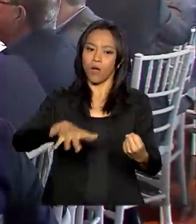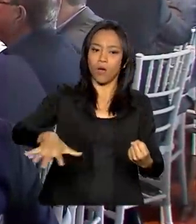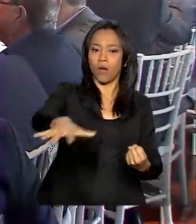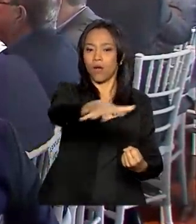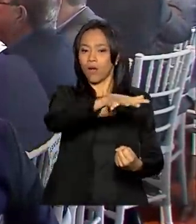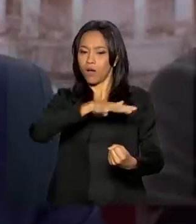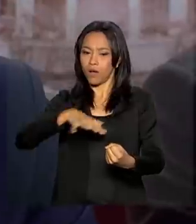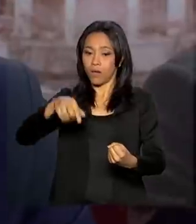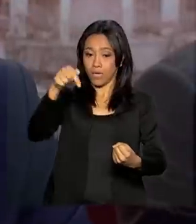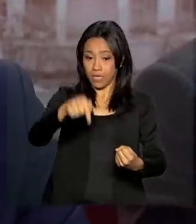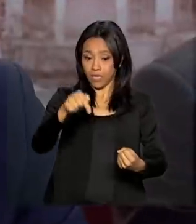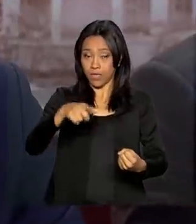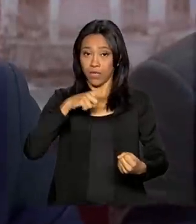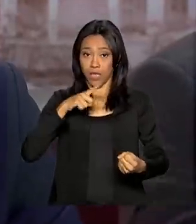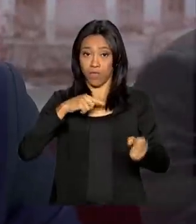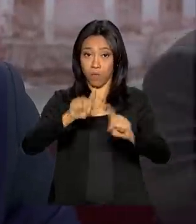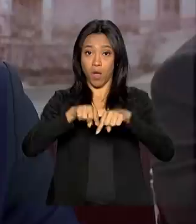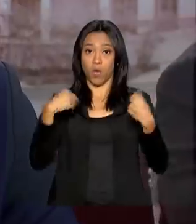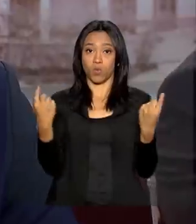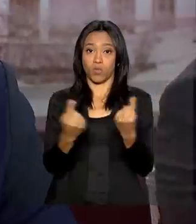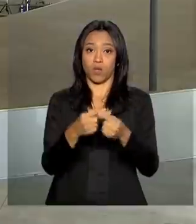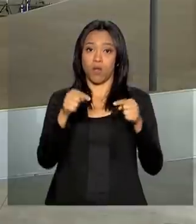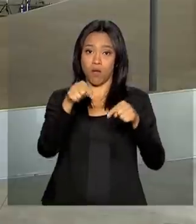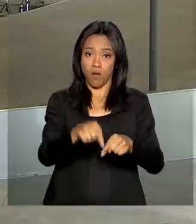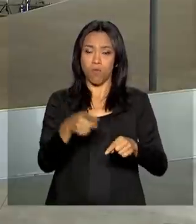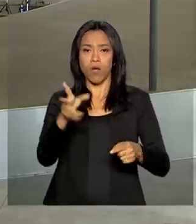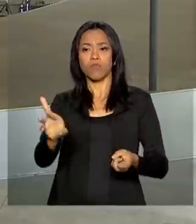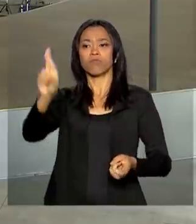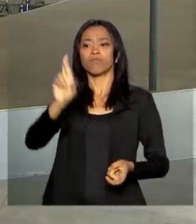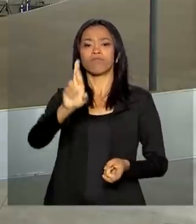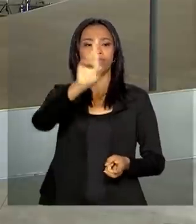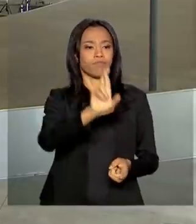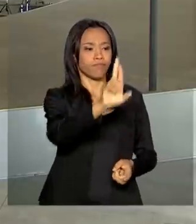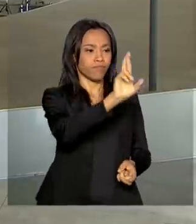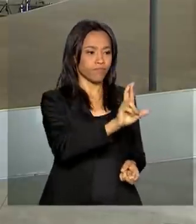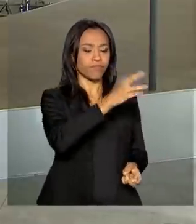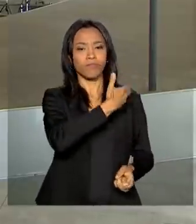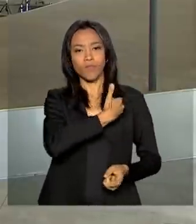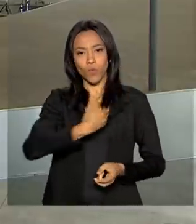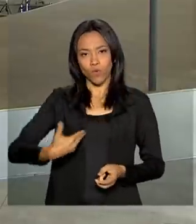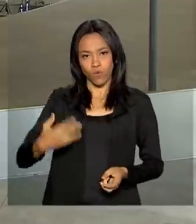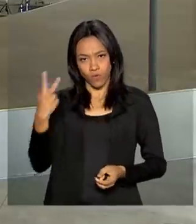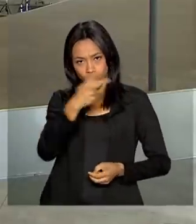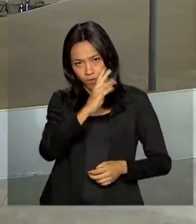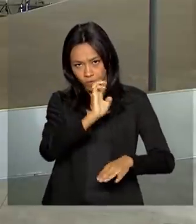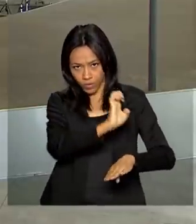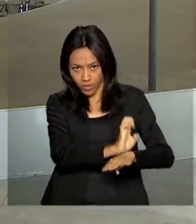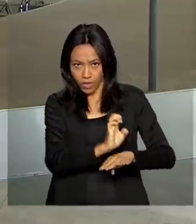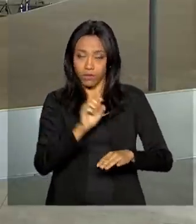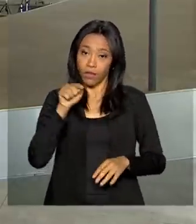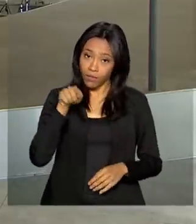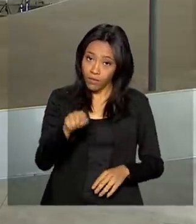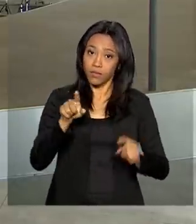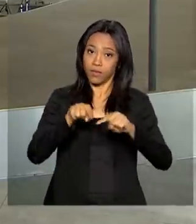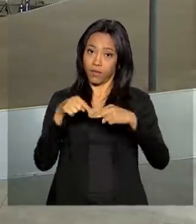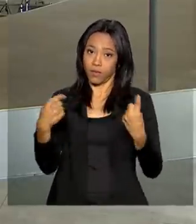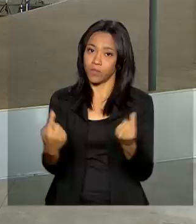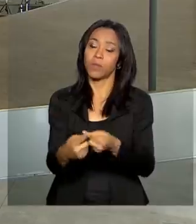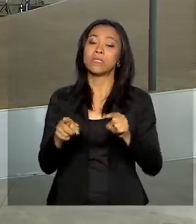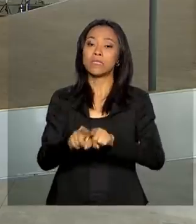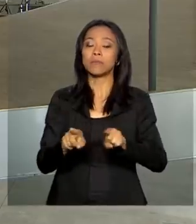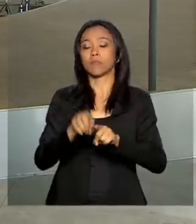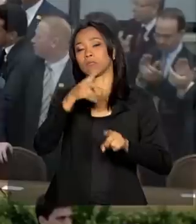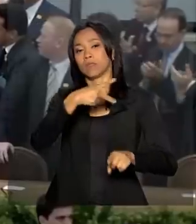Esmeraldas, onde participou de uma reunião com representantes do governo de Estado. Além dessa reunião, Bolsonaro também